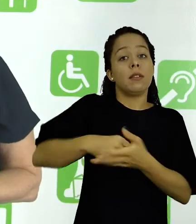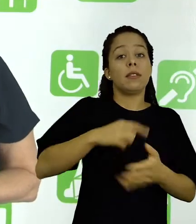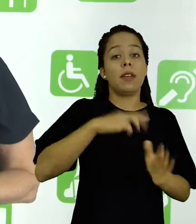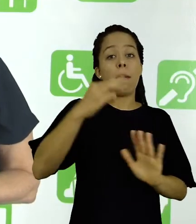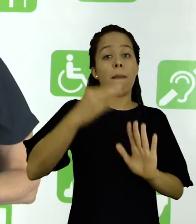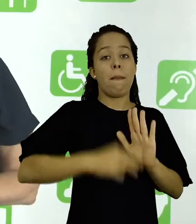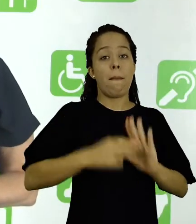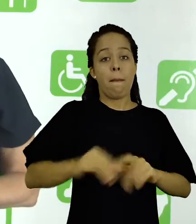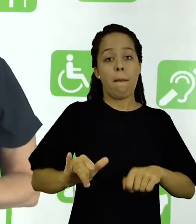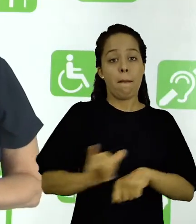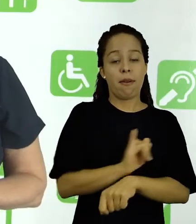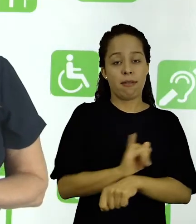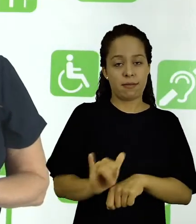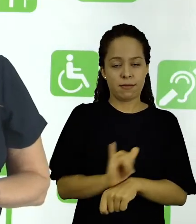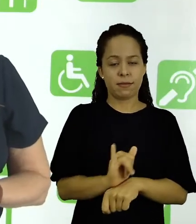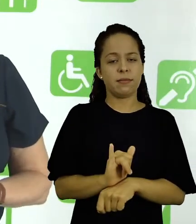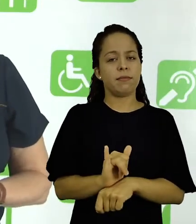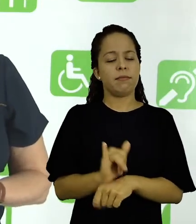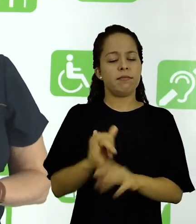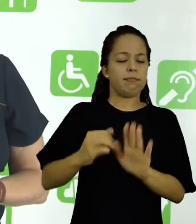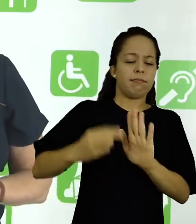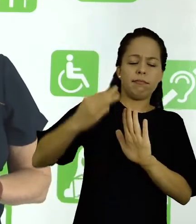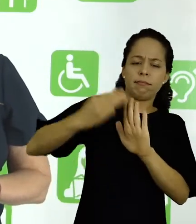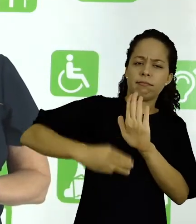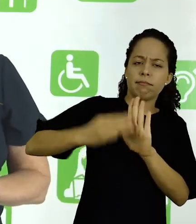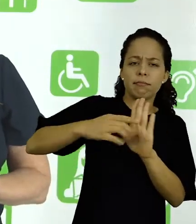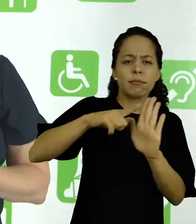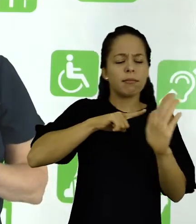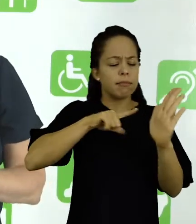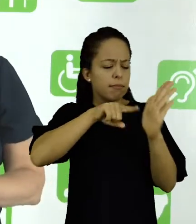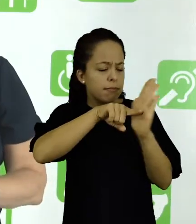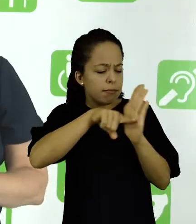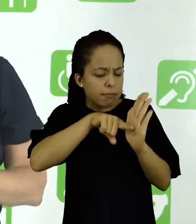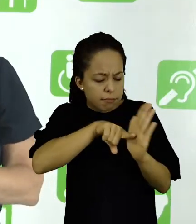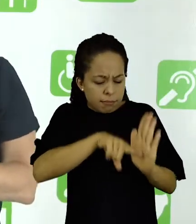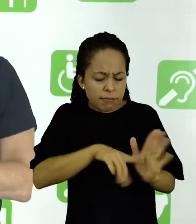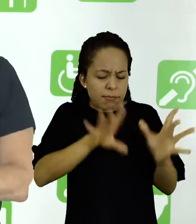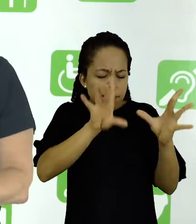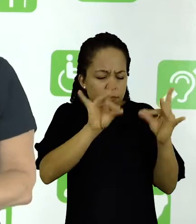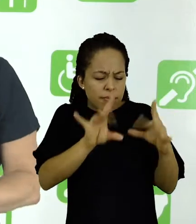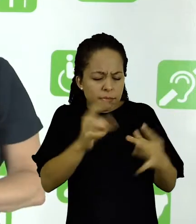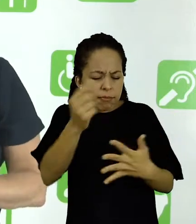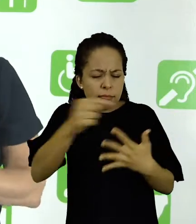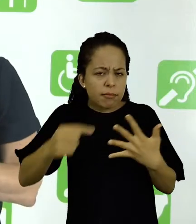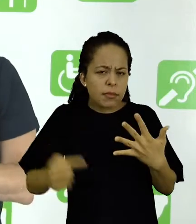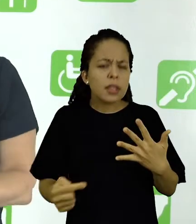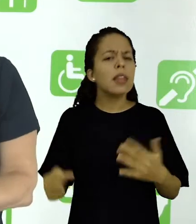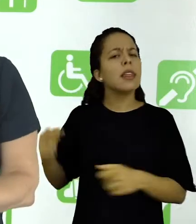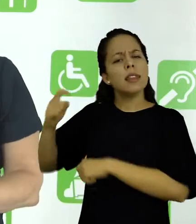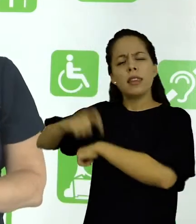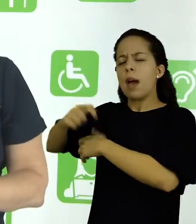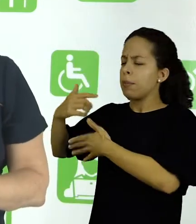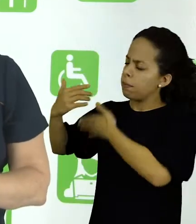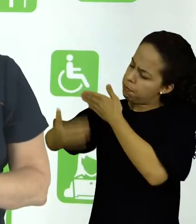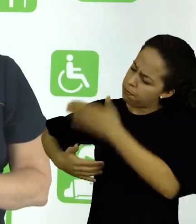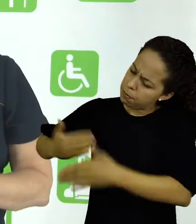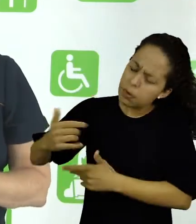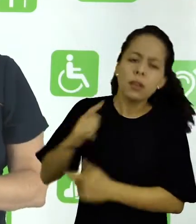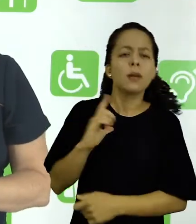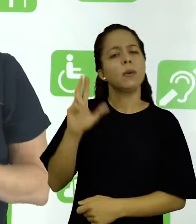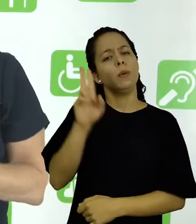deu por meio de métodos que foram sendo apurados, utilizados